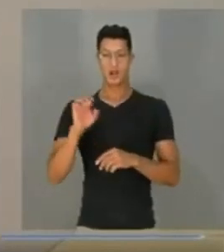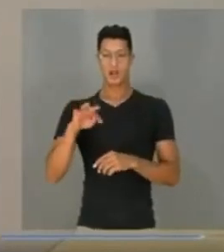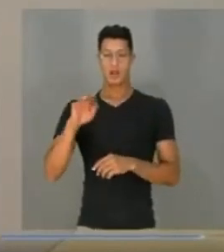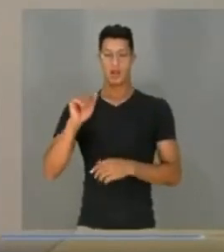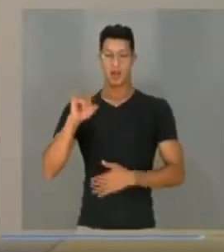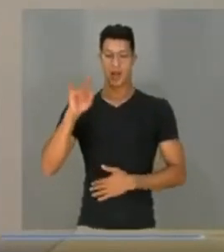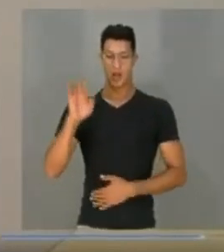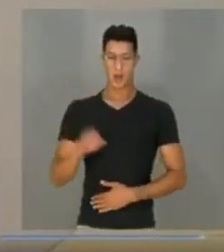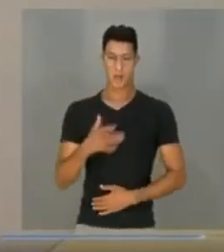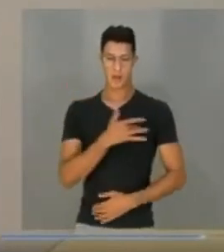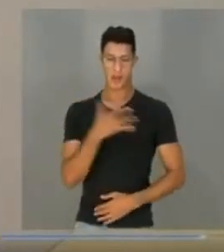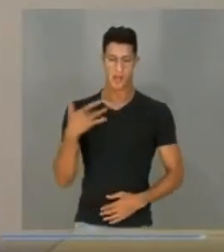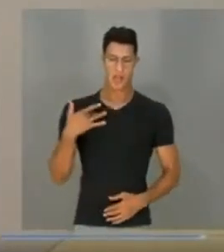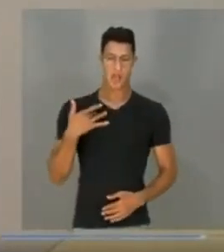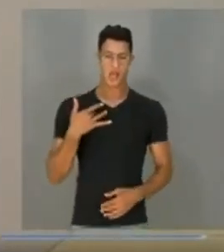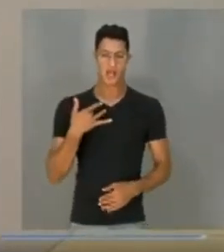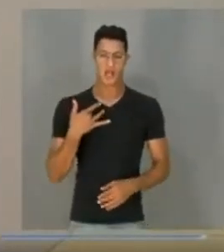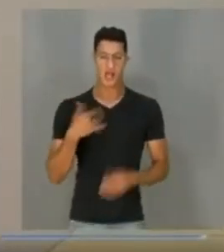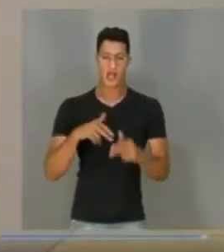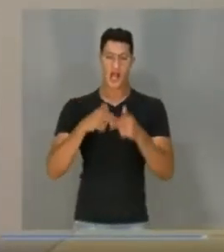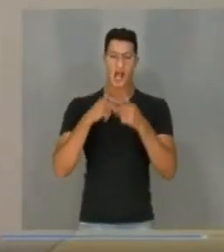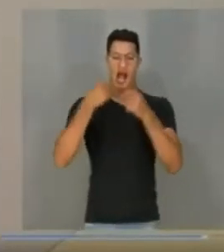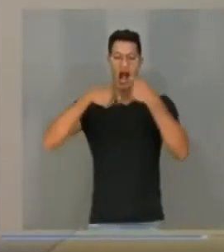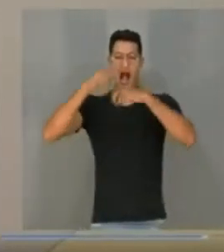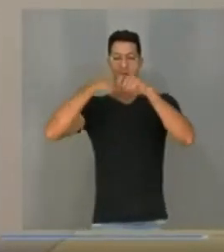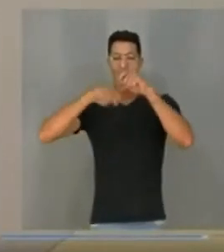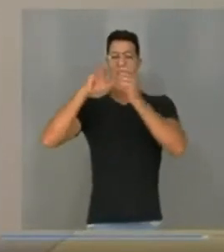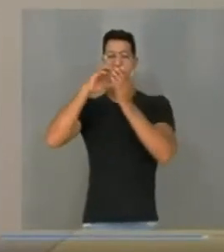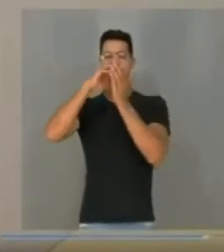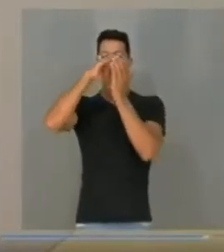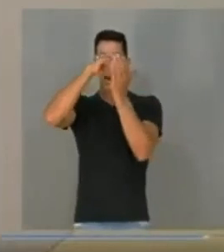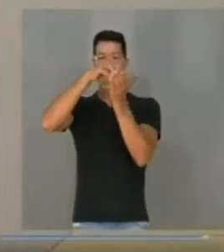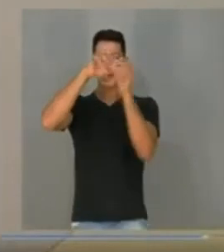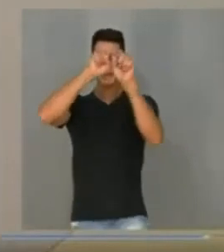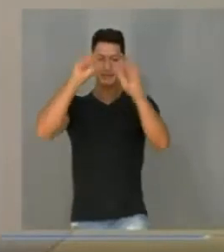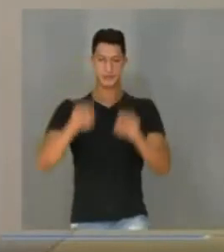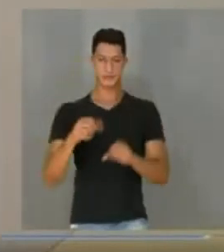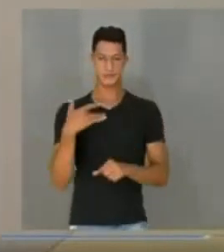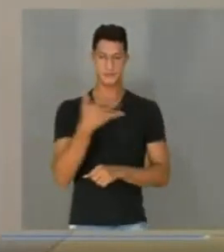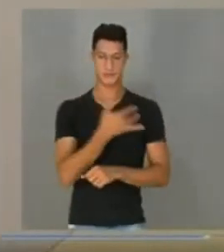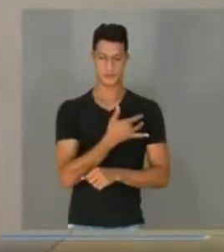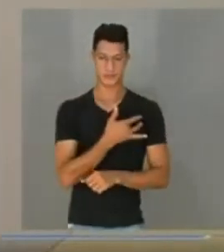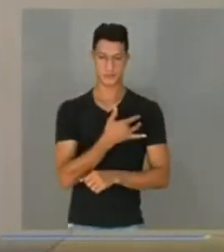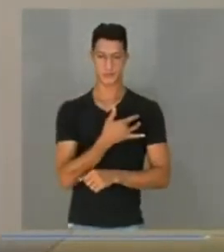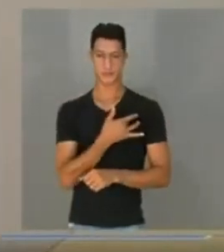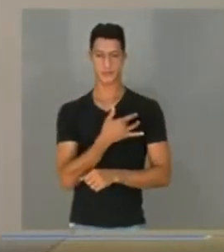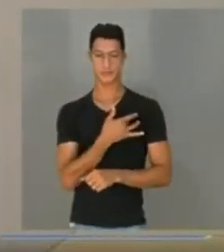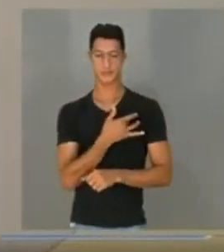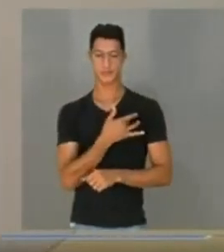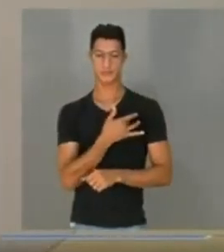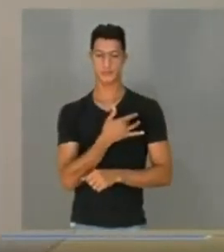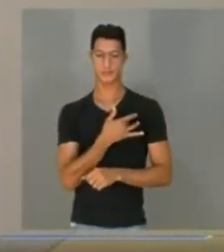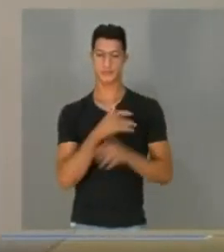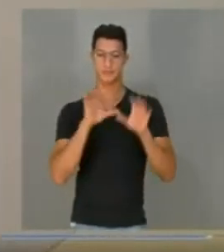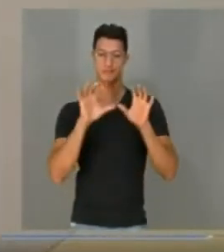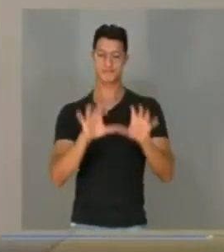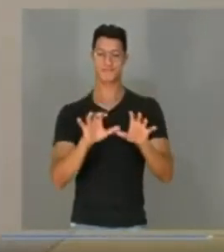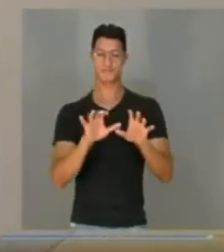recoladora de saúde, outra é a administração central do sistema de saúde. Então essas